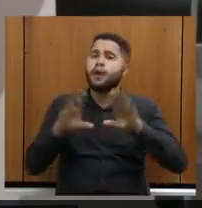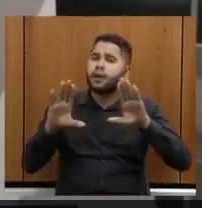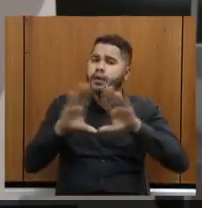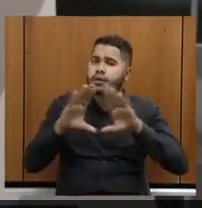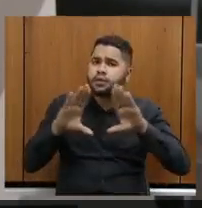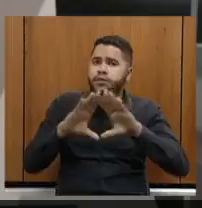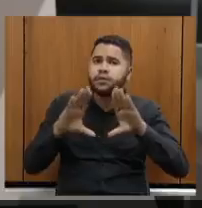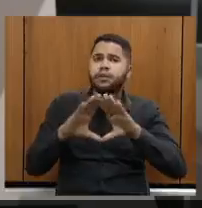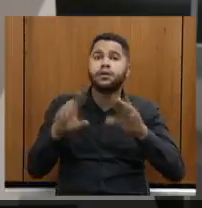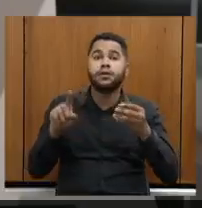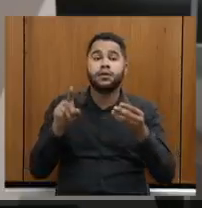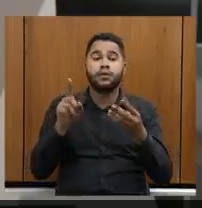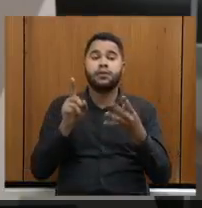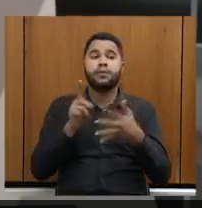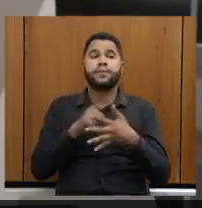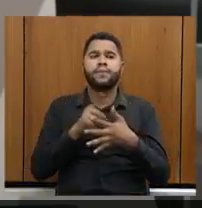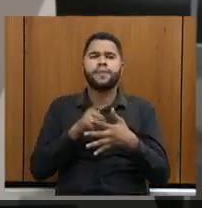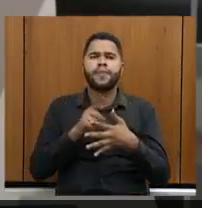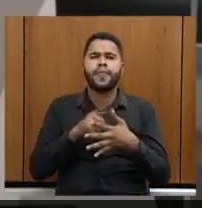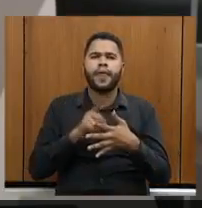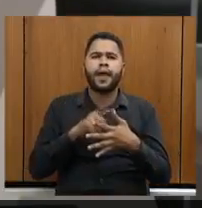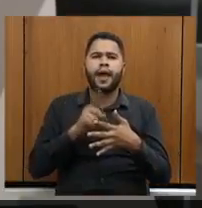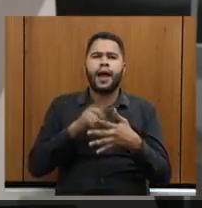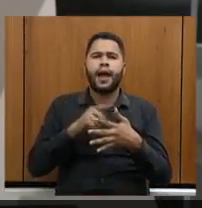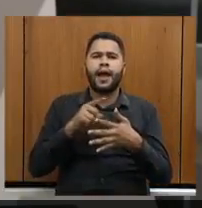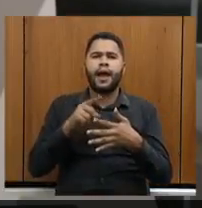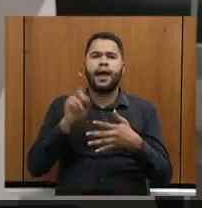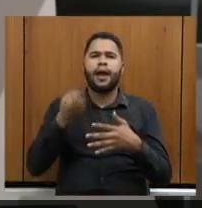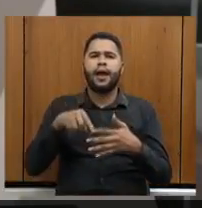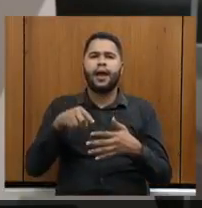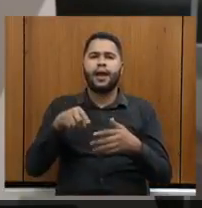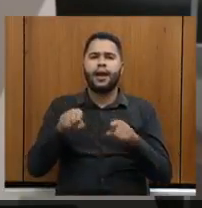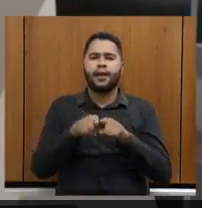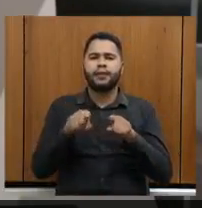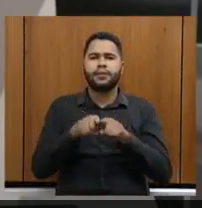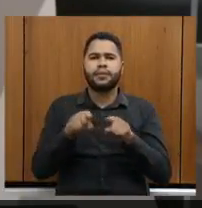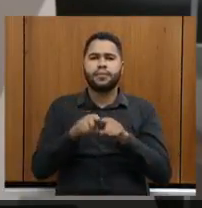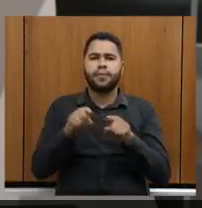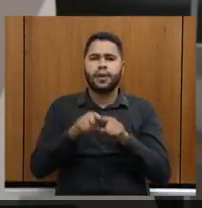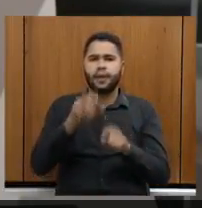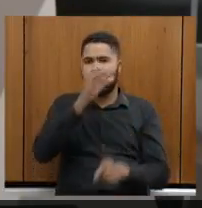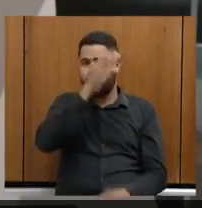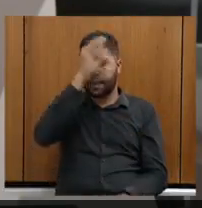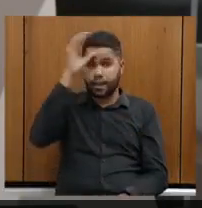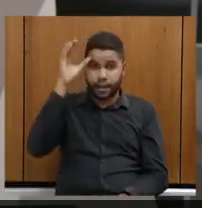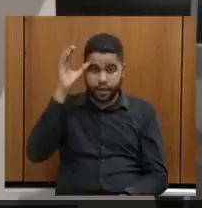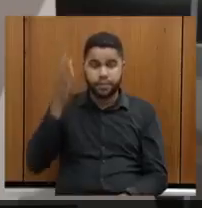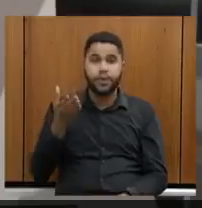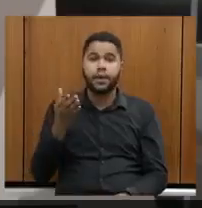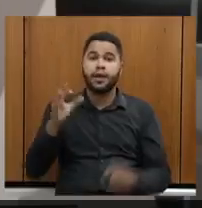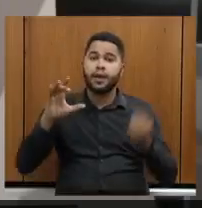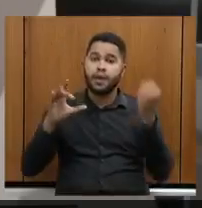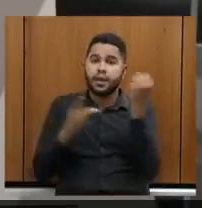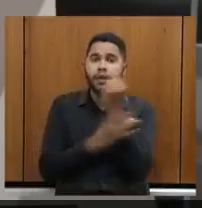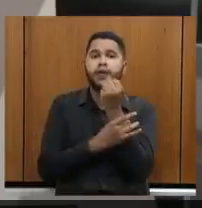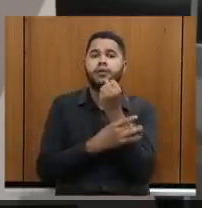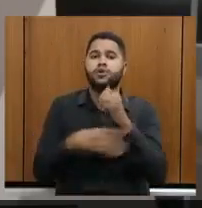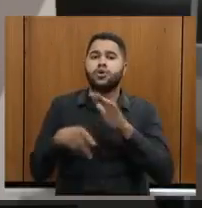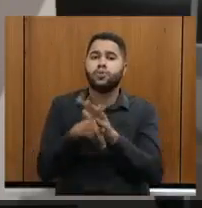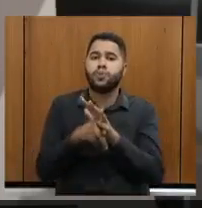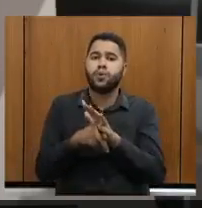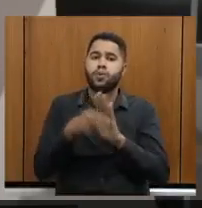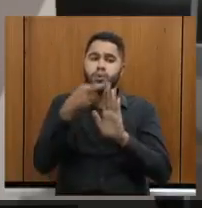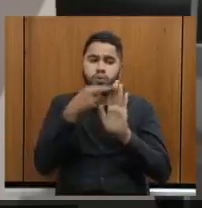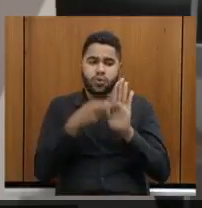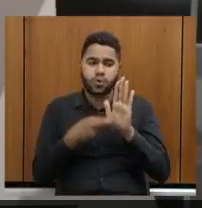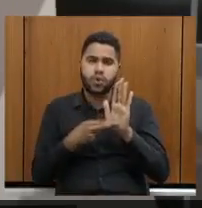a Câmara, eu acho que foi o movimento mais integrado que eu já vi, foi conseguir garantir, na instrução normativa